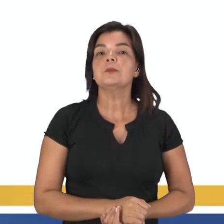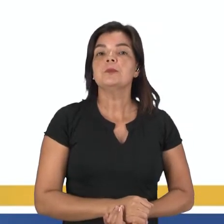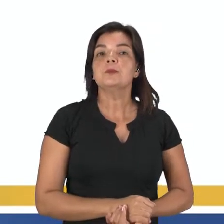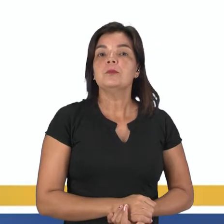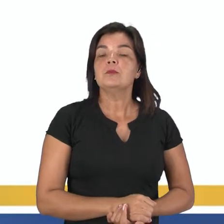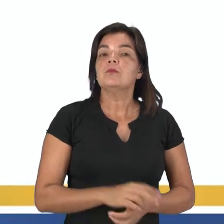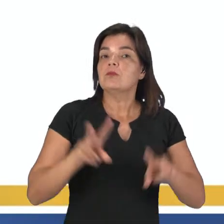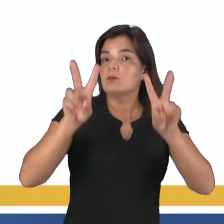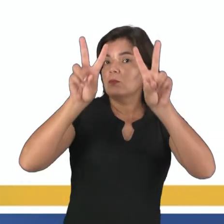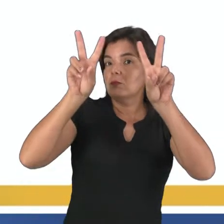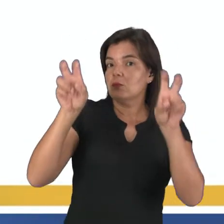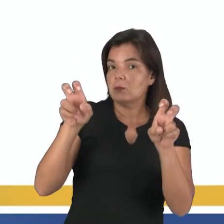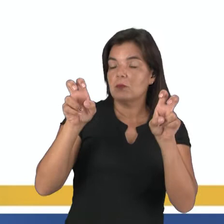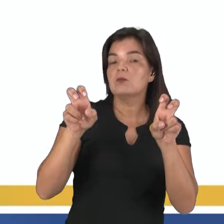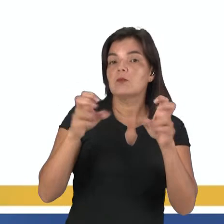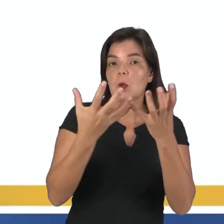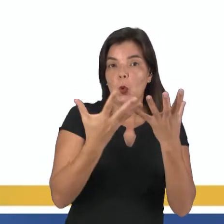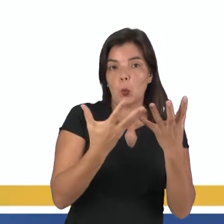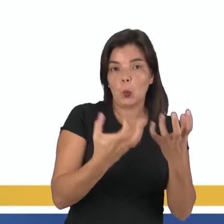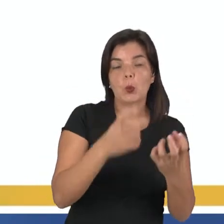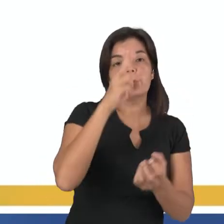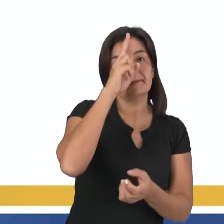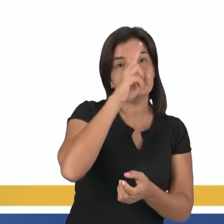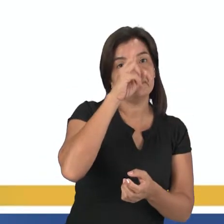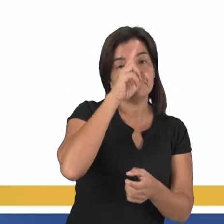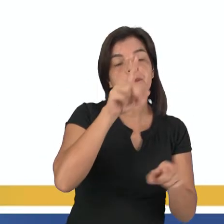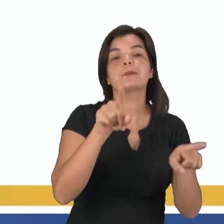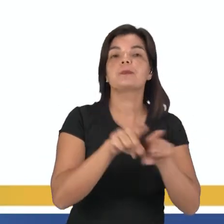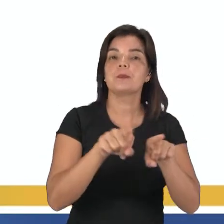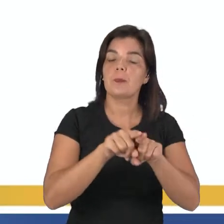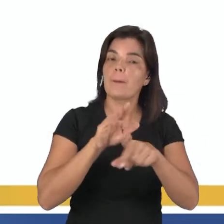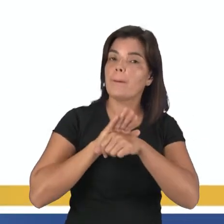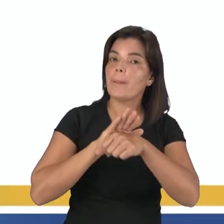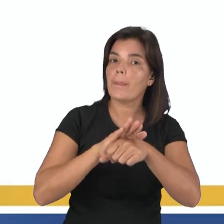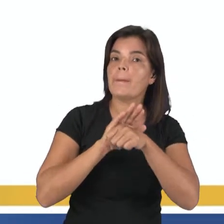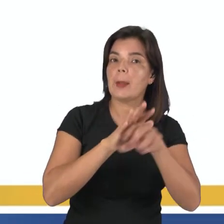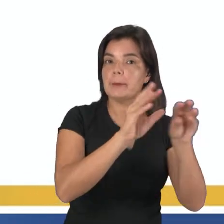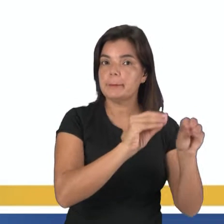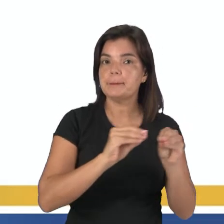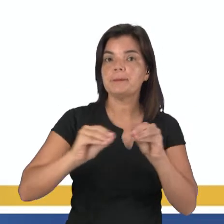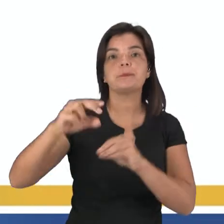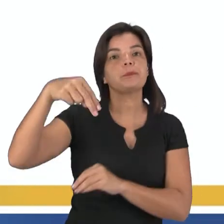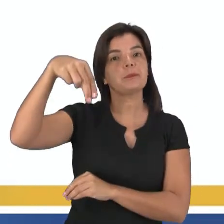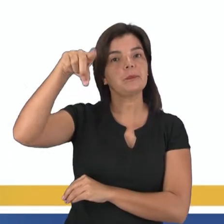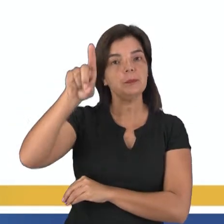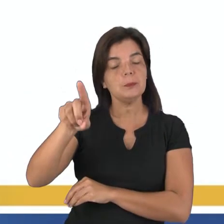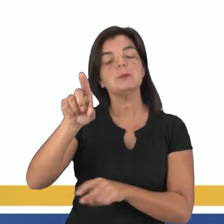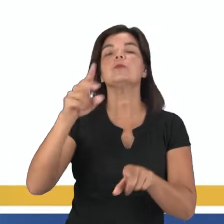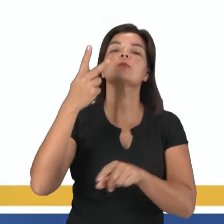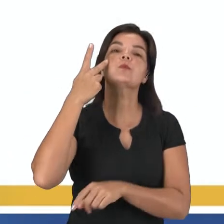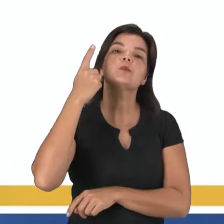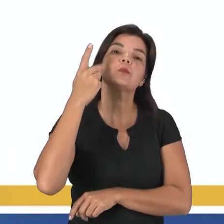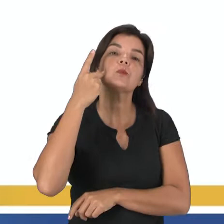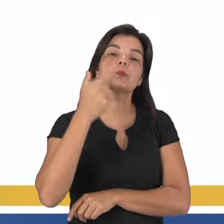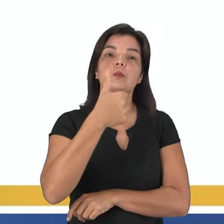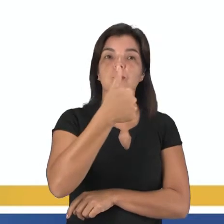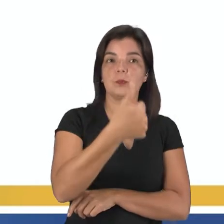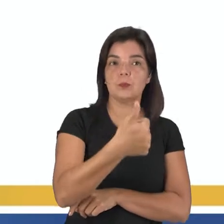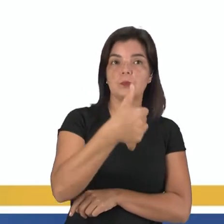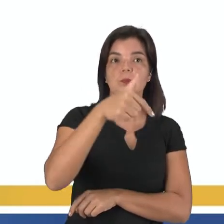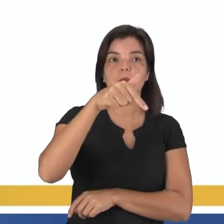parênteses que a seca histórica, que inclusive ajudou na repulsão dos nordestinos, foi a famosa de